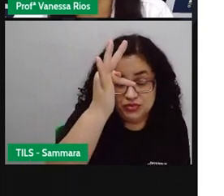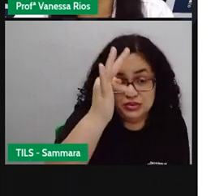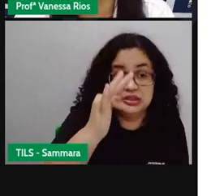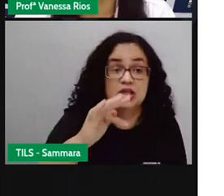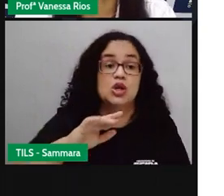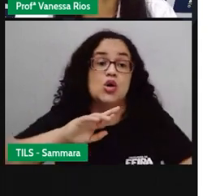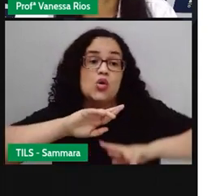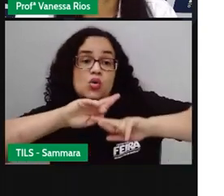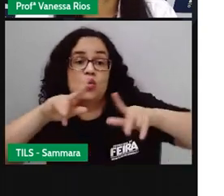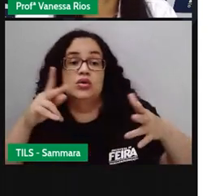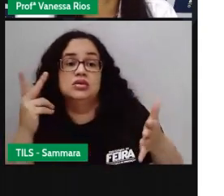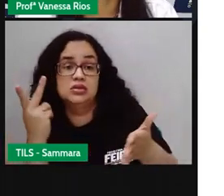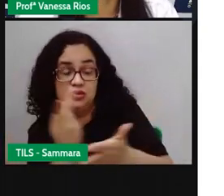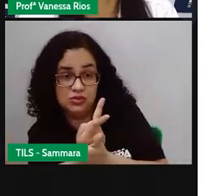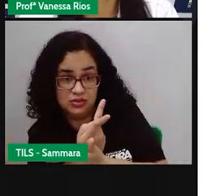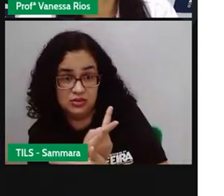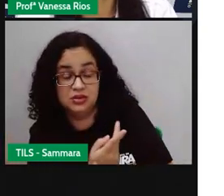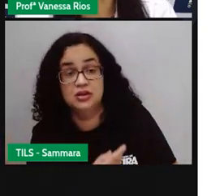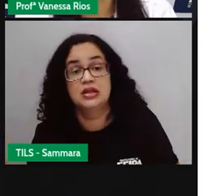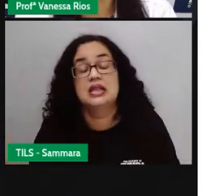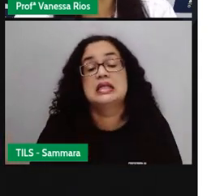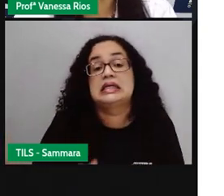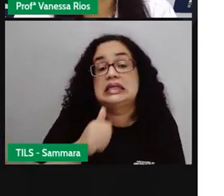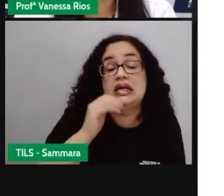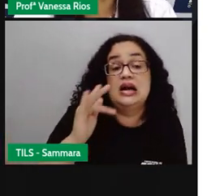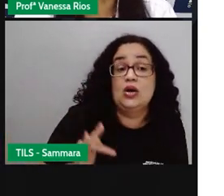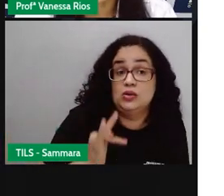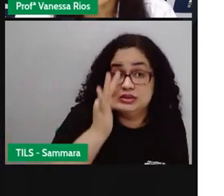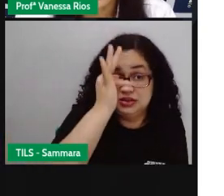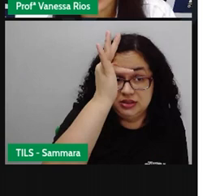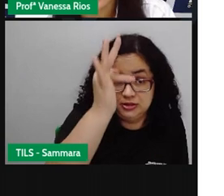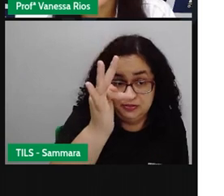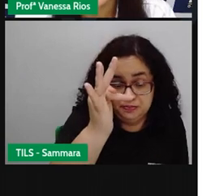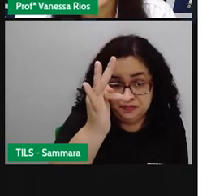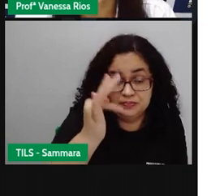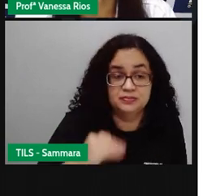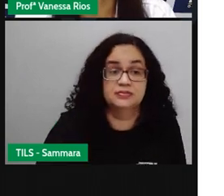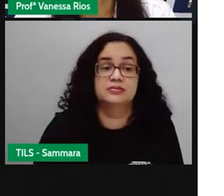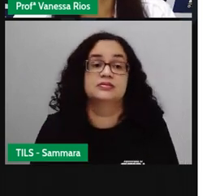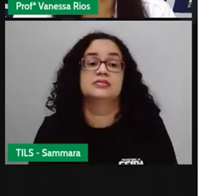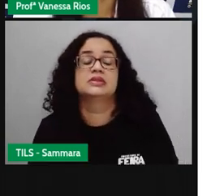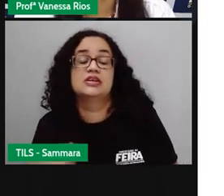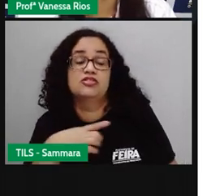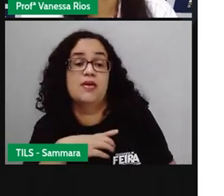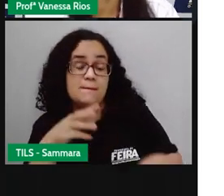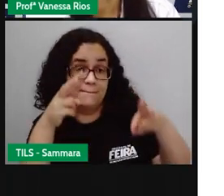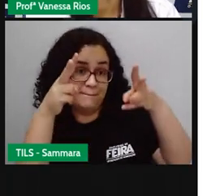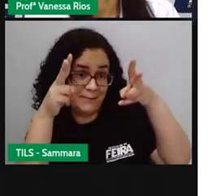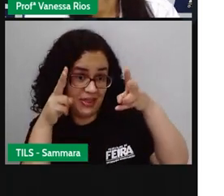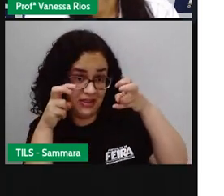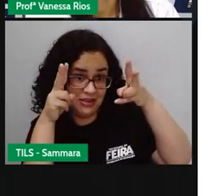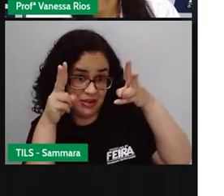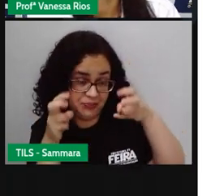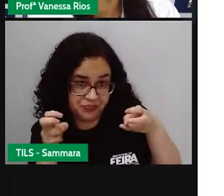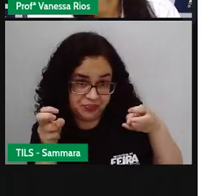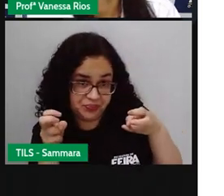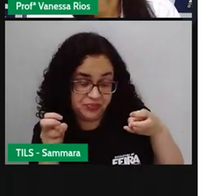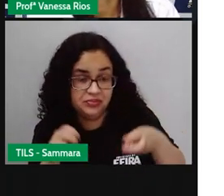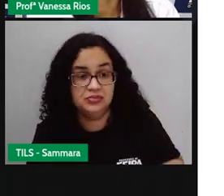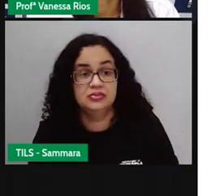coisas que estão acontecendo ou coisas que ainda vão acontecer, a gente vai perceber que